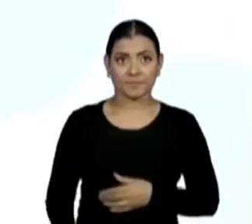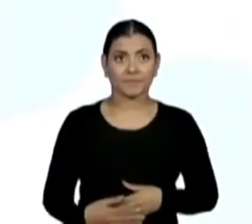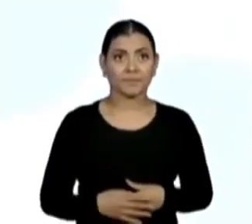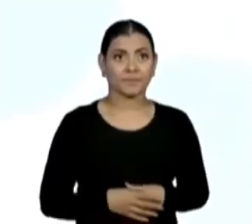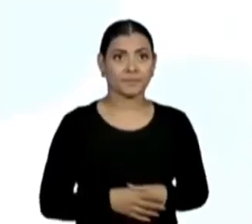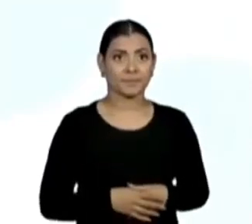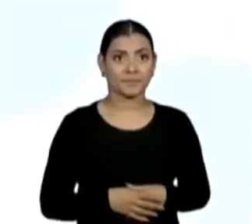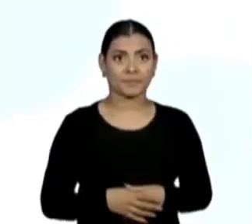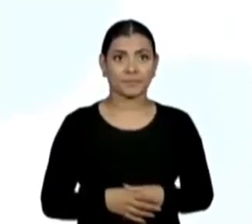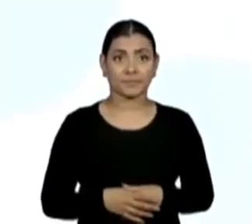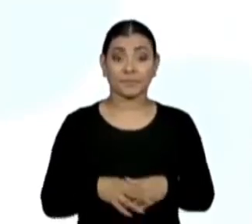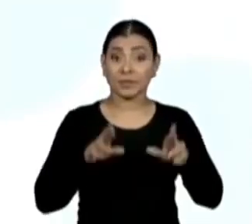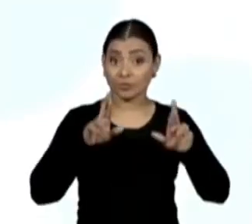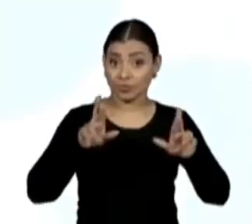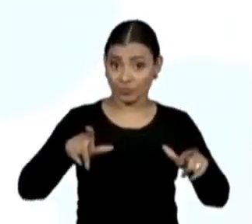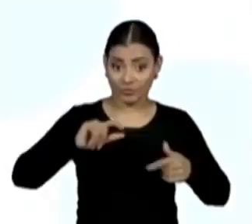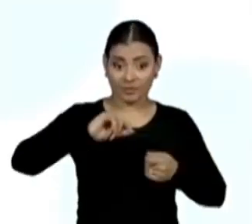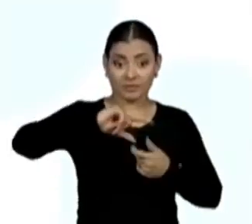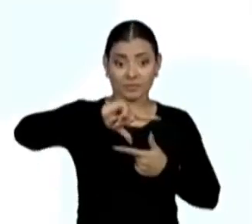e retângulo.